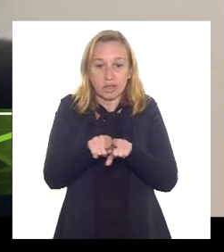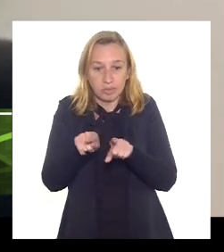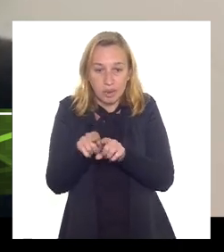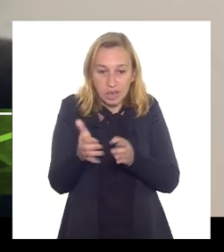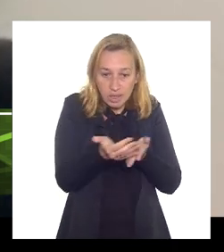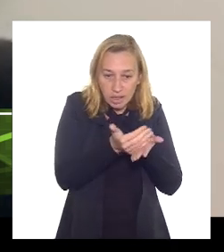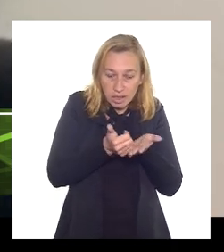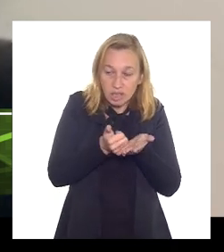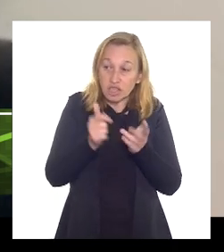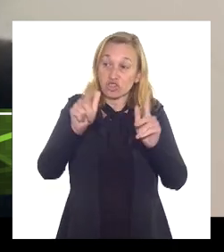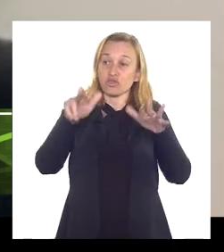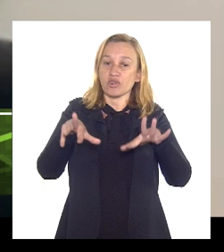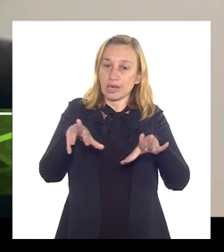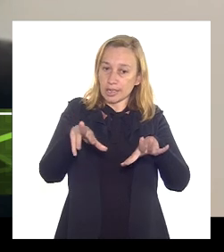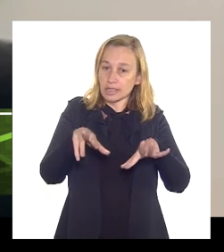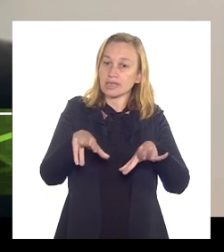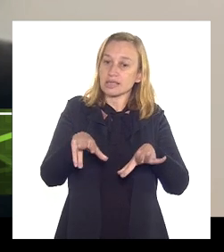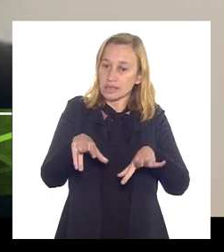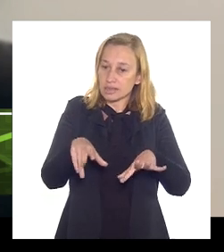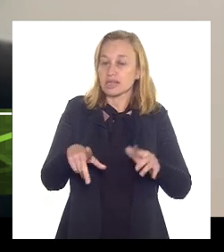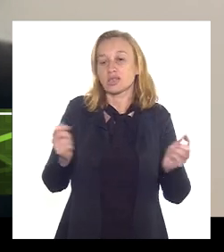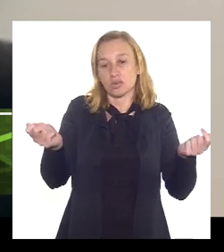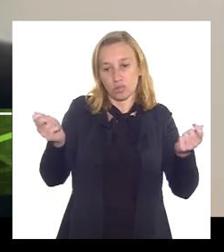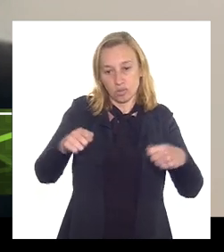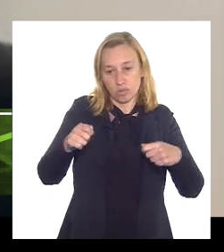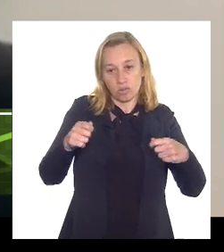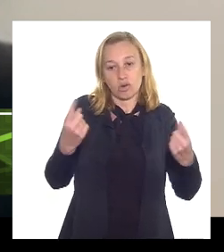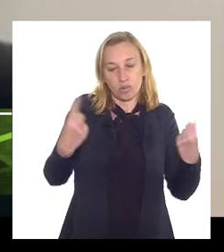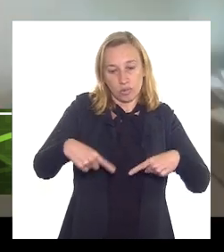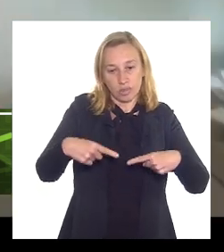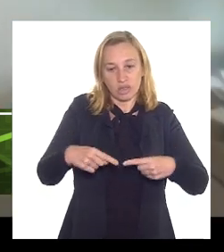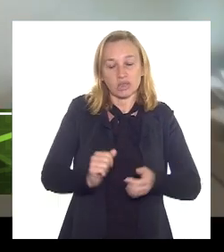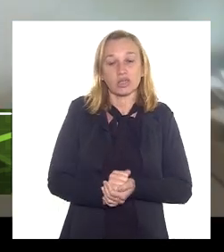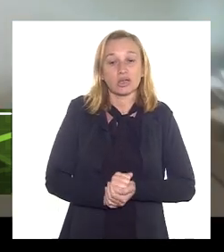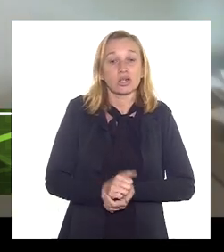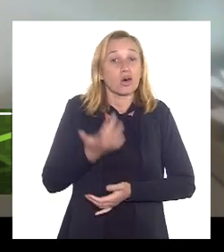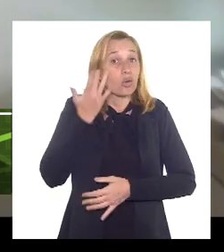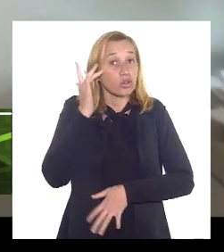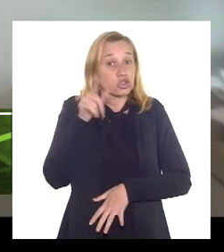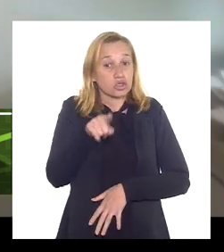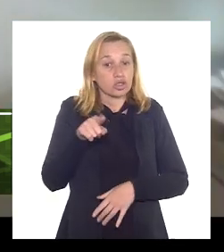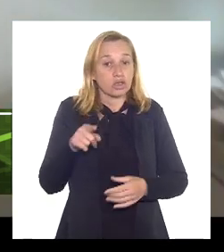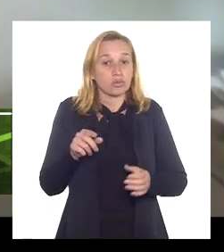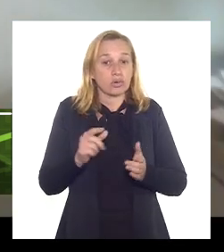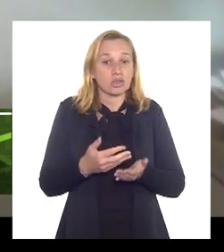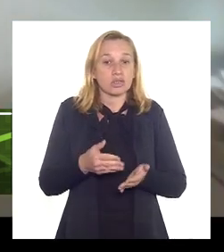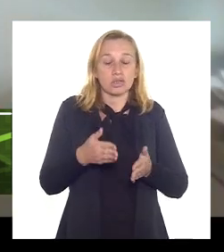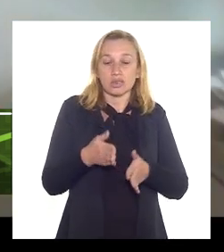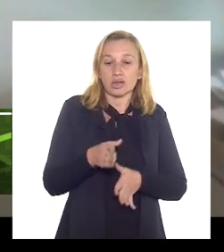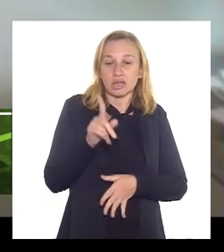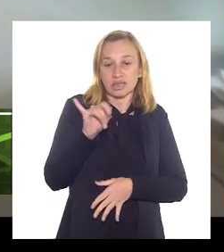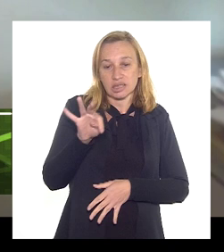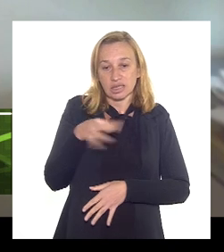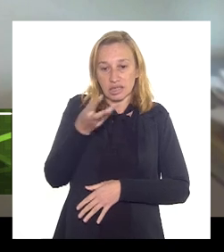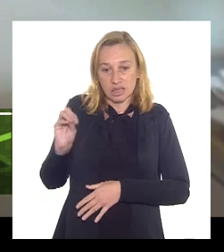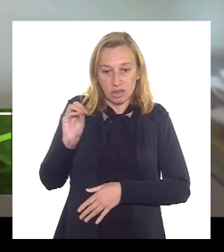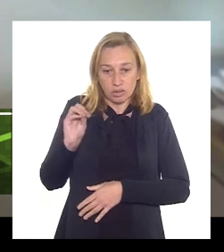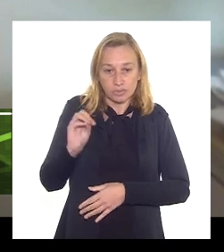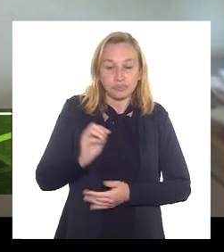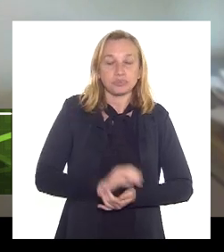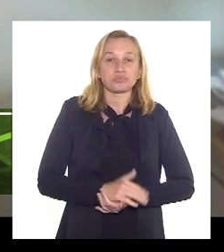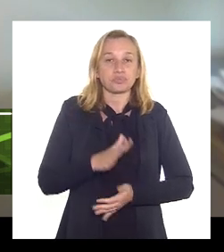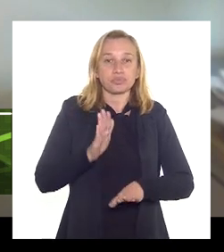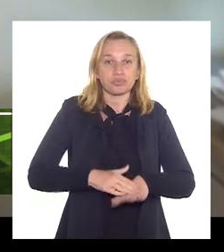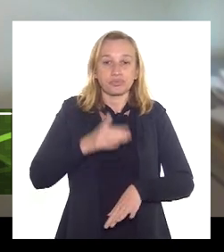ela faz bastante diferença nessa competitividade das usinas. Eu achei que, com essa licitação, seria